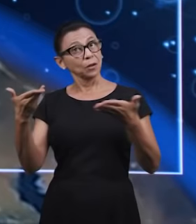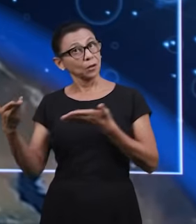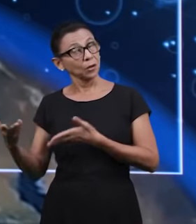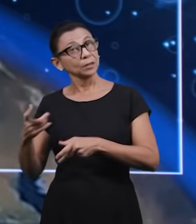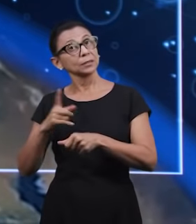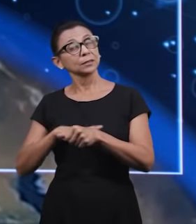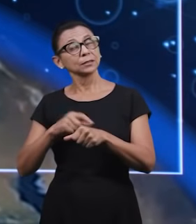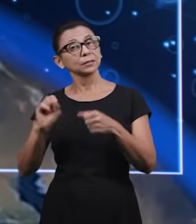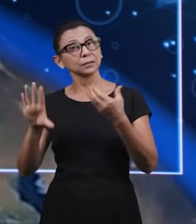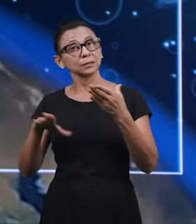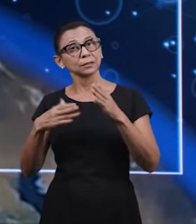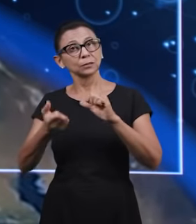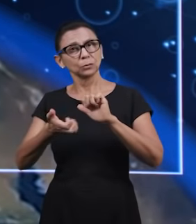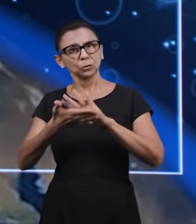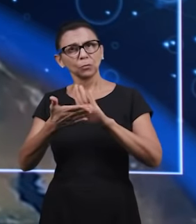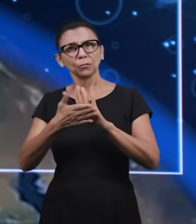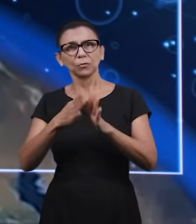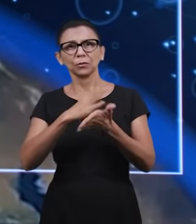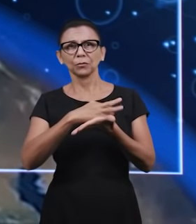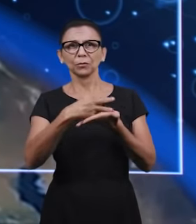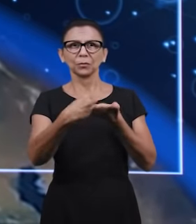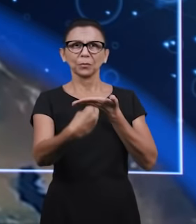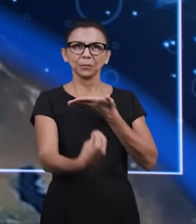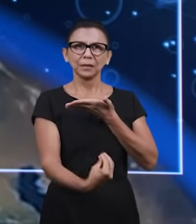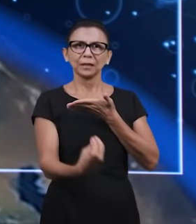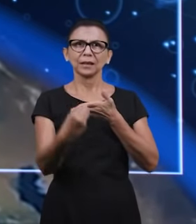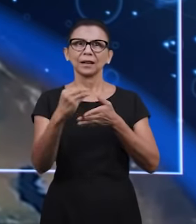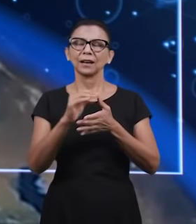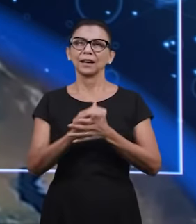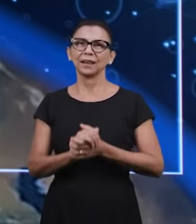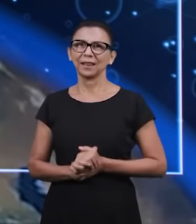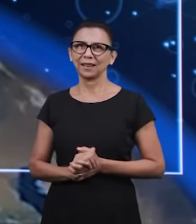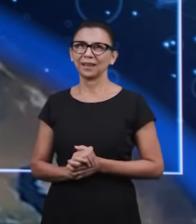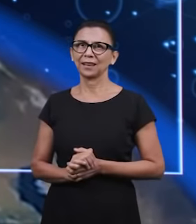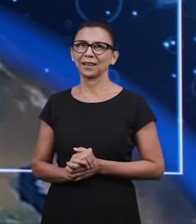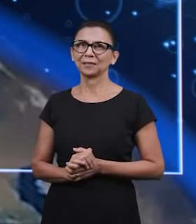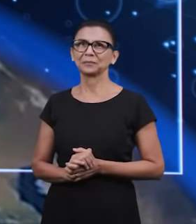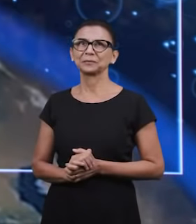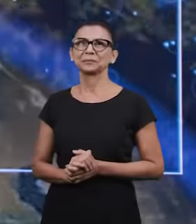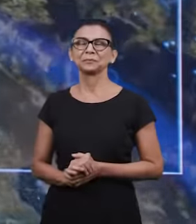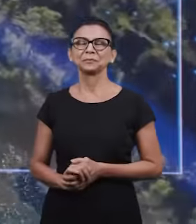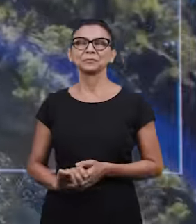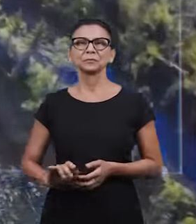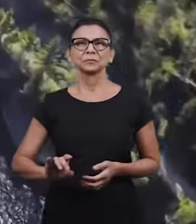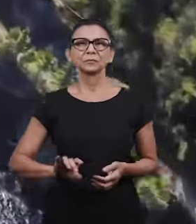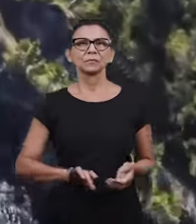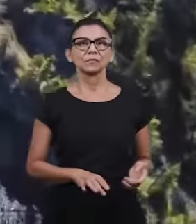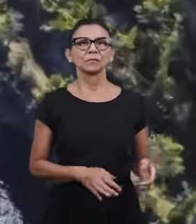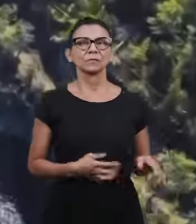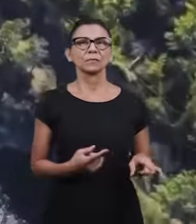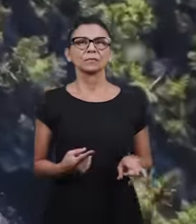Eu te convido agora para cantar conosco um louvor. Nós vamos cantar adorando ao Senhor nosso Deus.